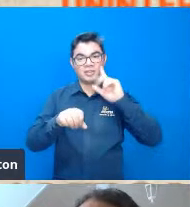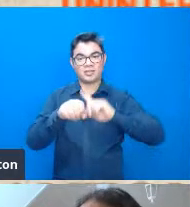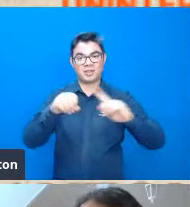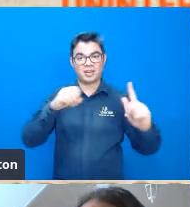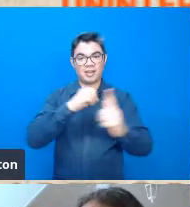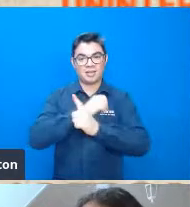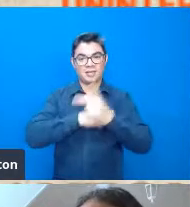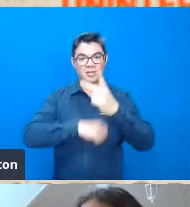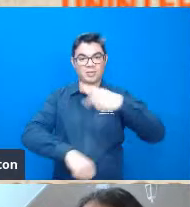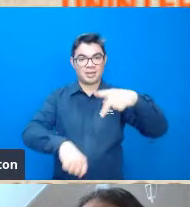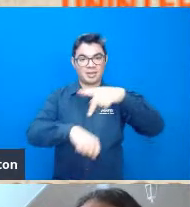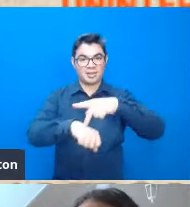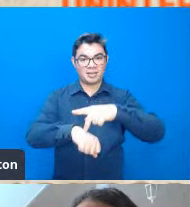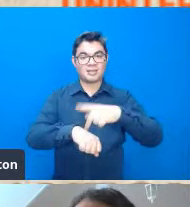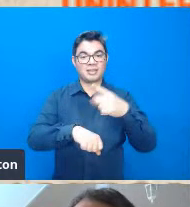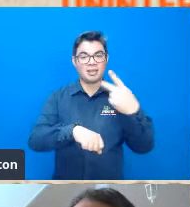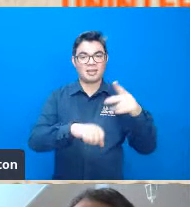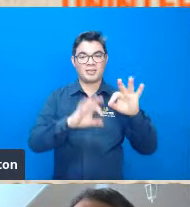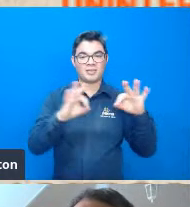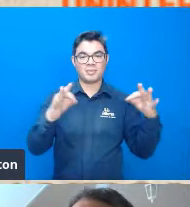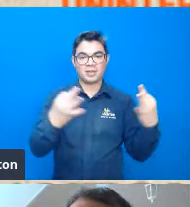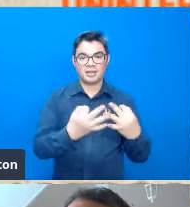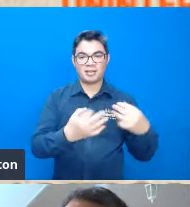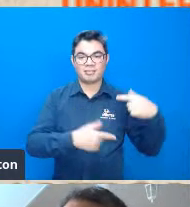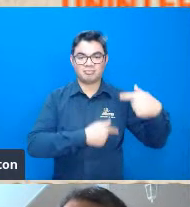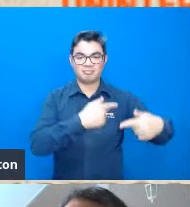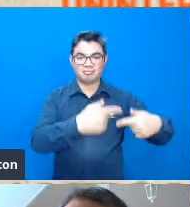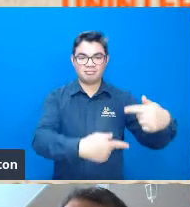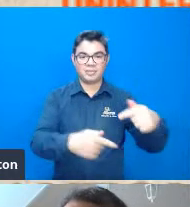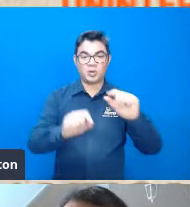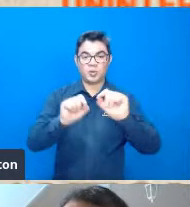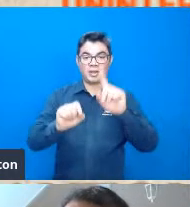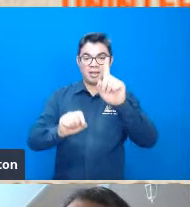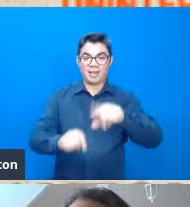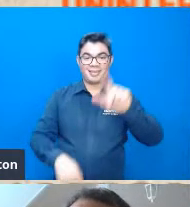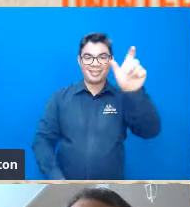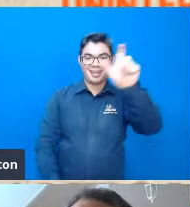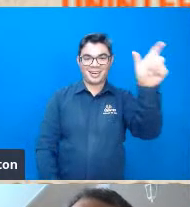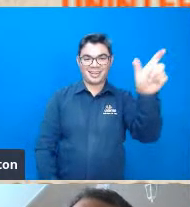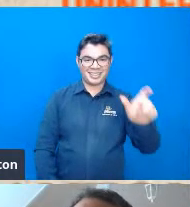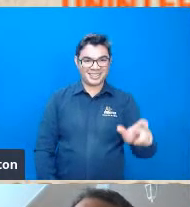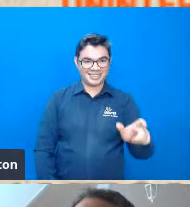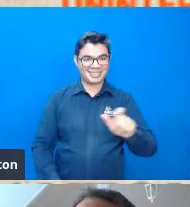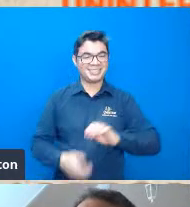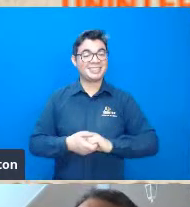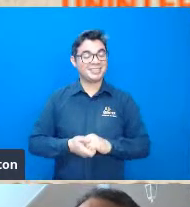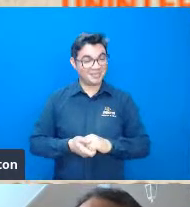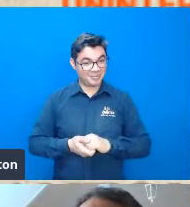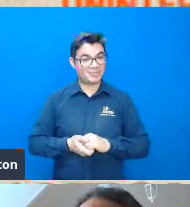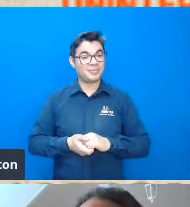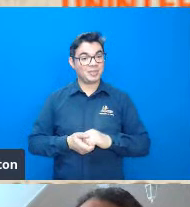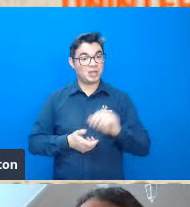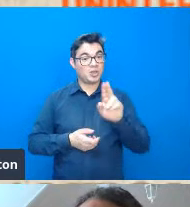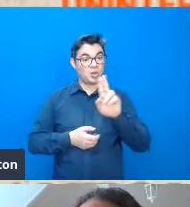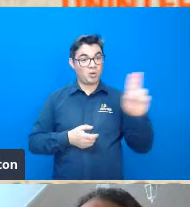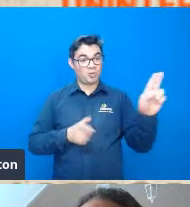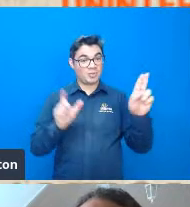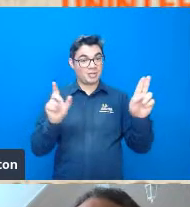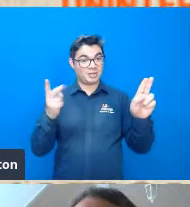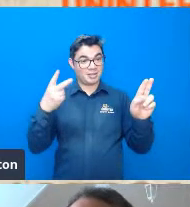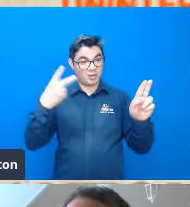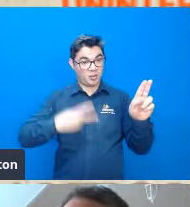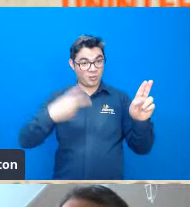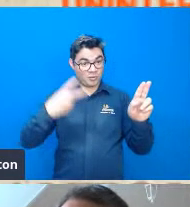bem como na sua própria história familiar que é a imigração italiana então o sobrenome Cristofoletti